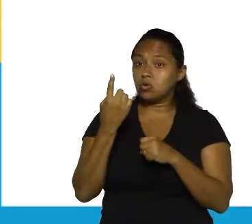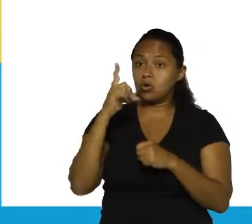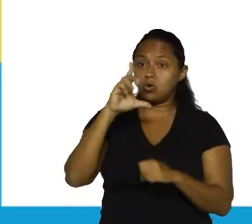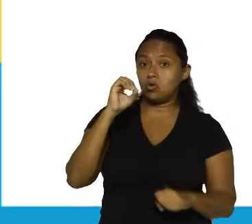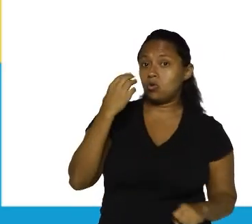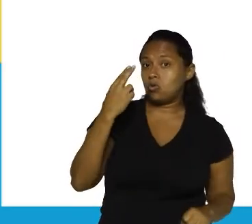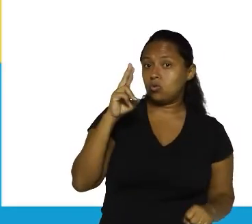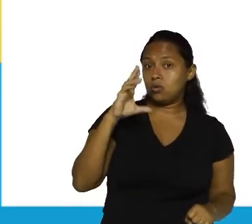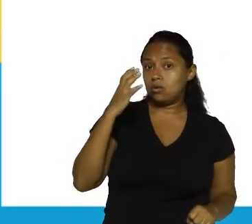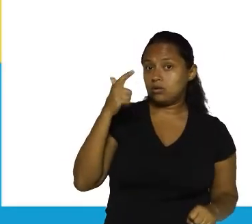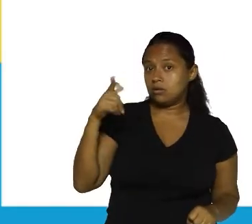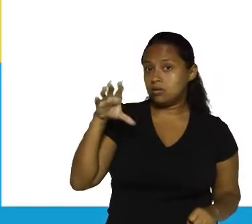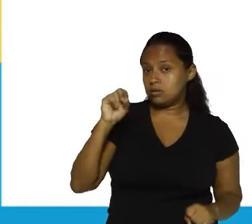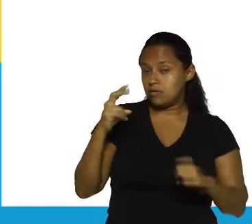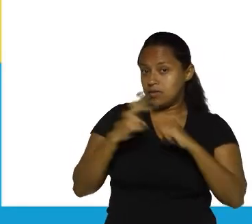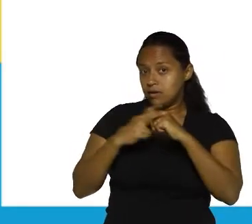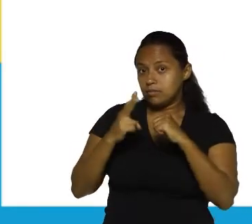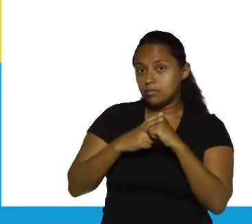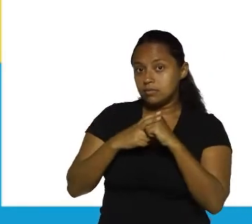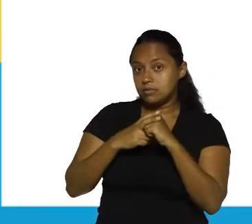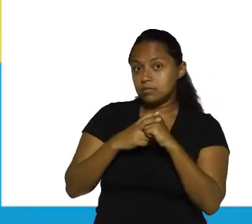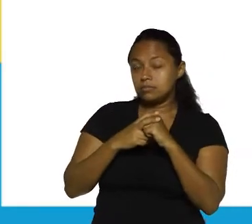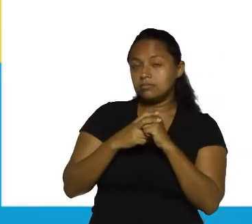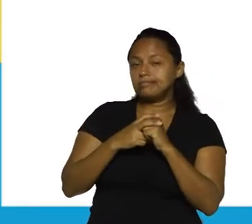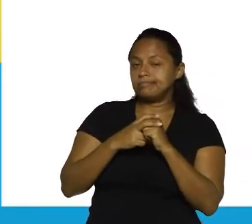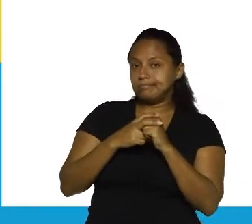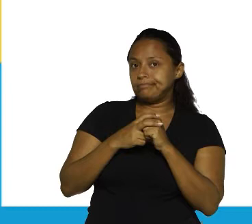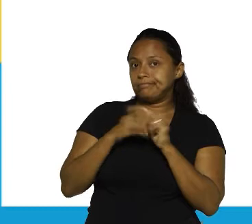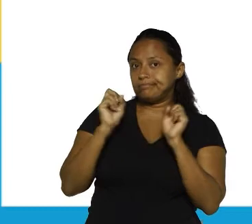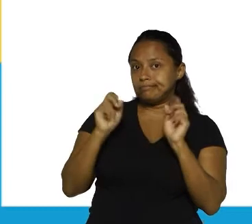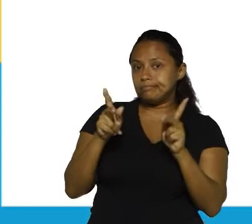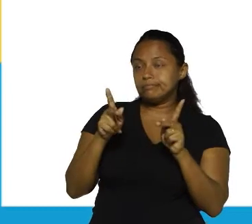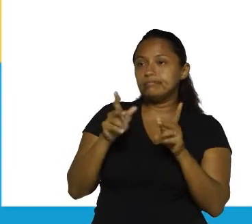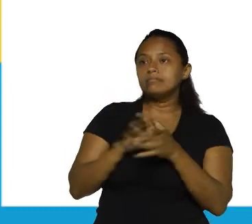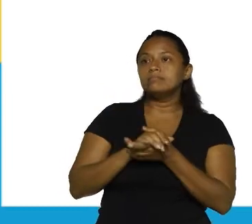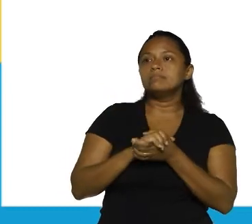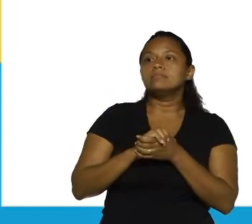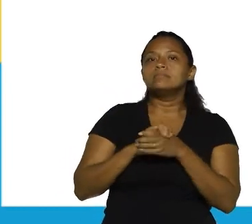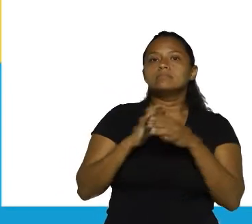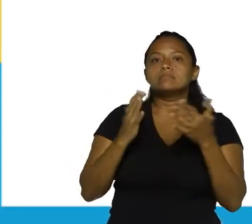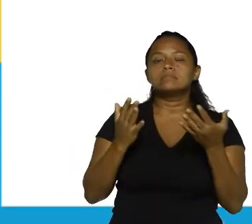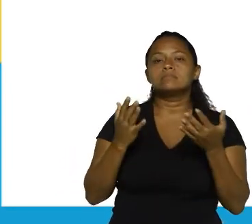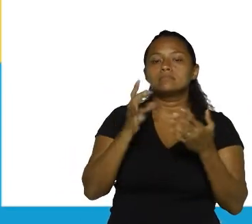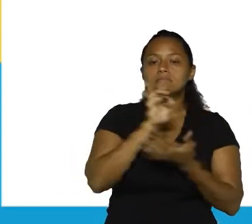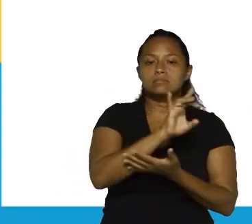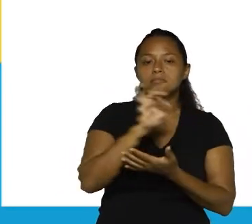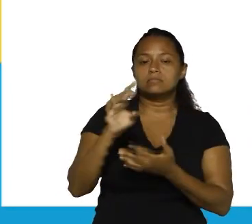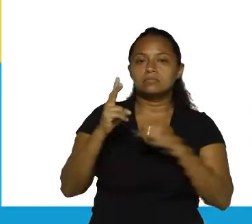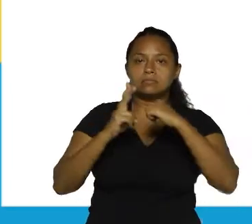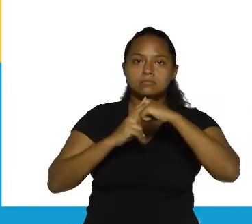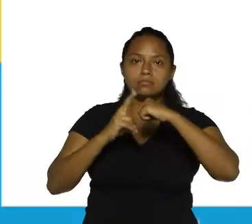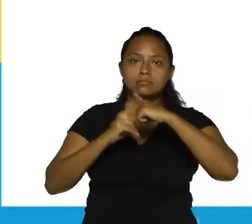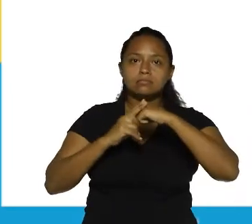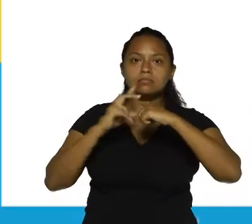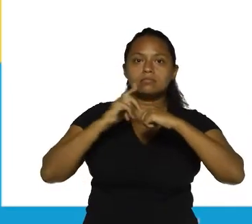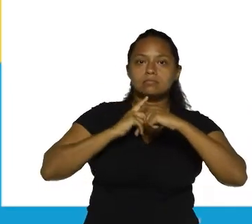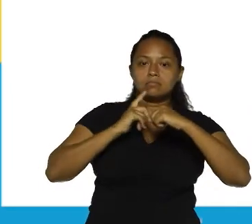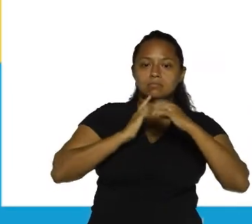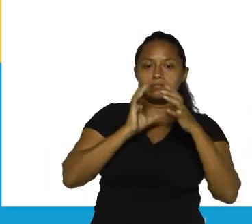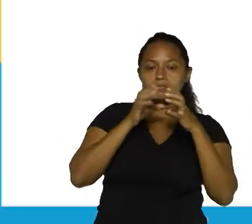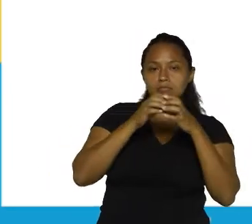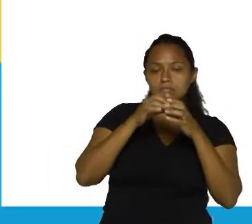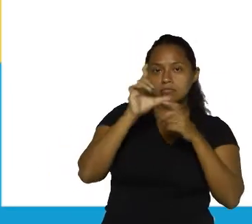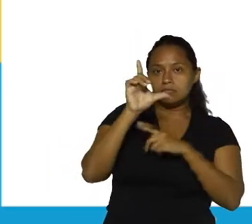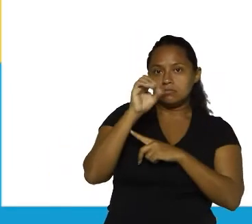locução verbal, já que a locução funciona como um verbo. Ok? Então, para cada verbo ou locução verbal que eu tiver